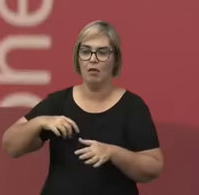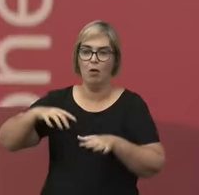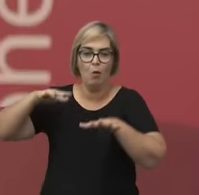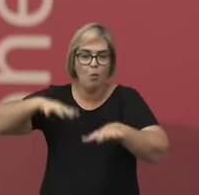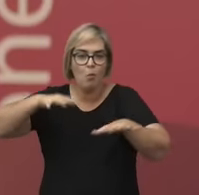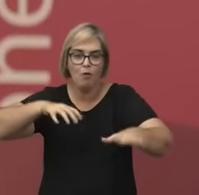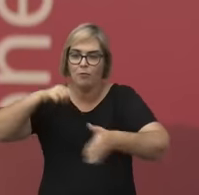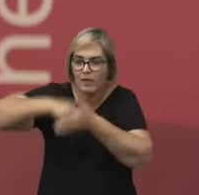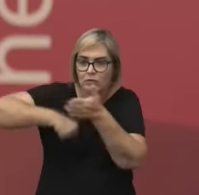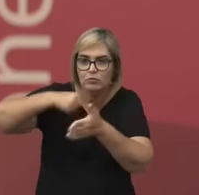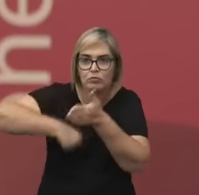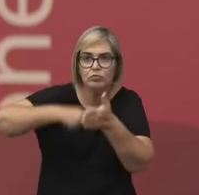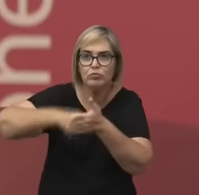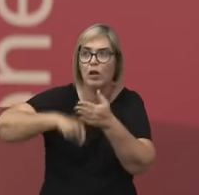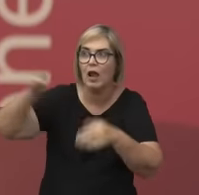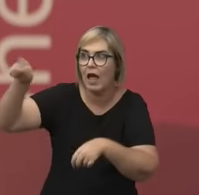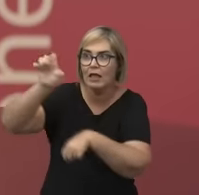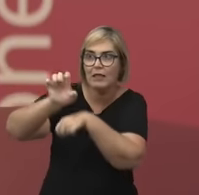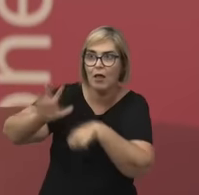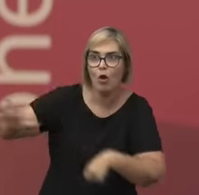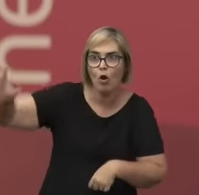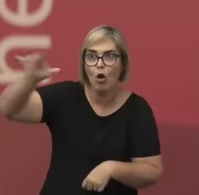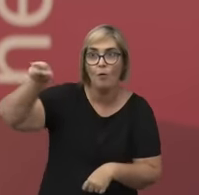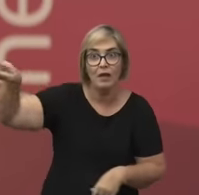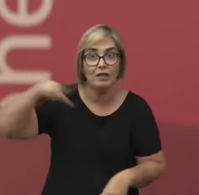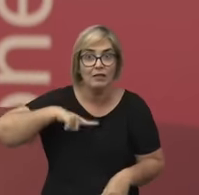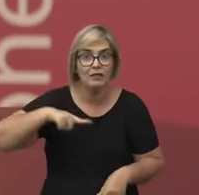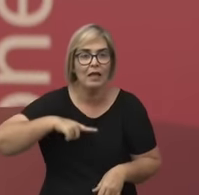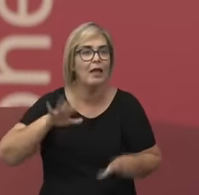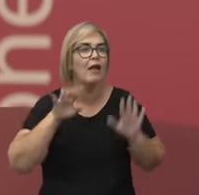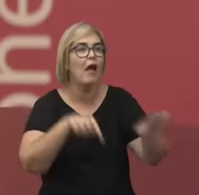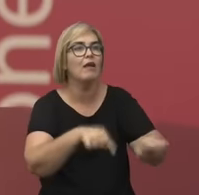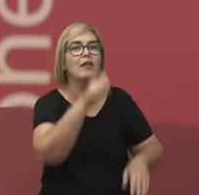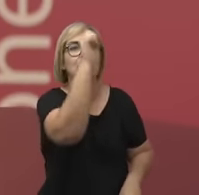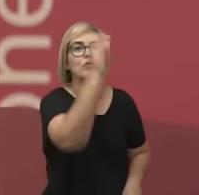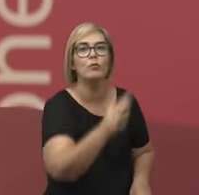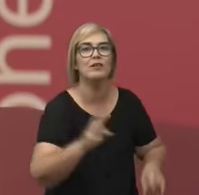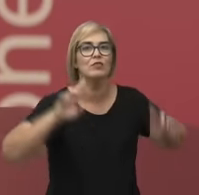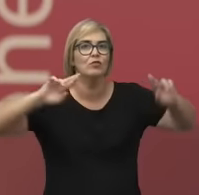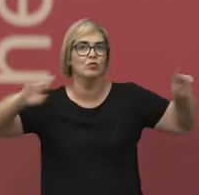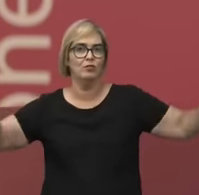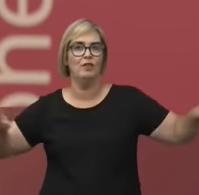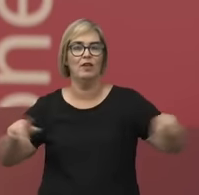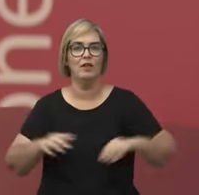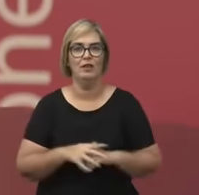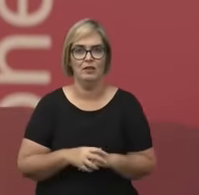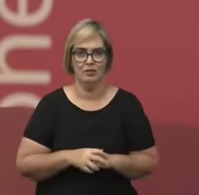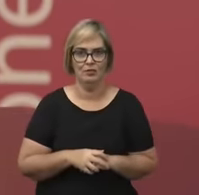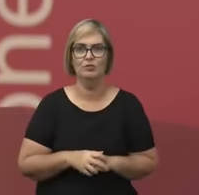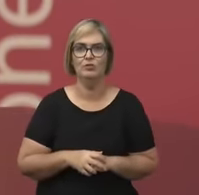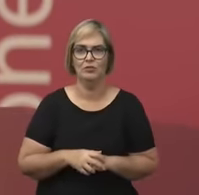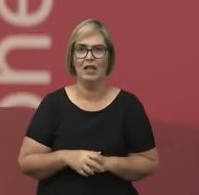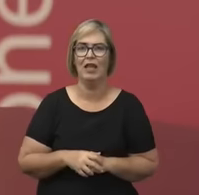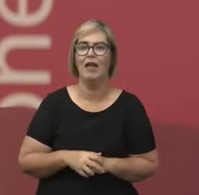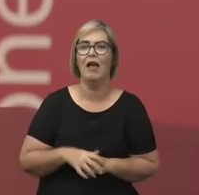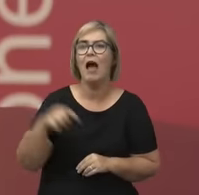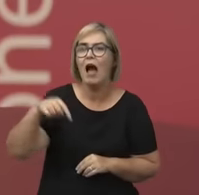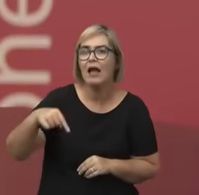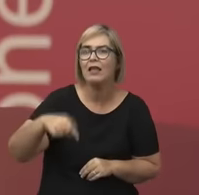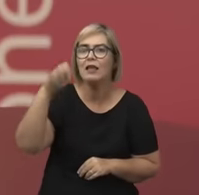acontece no Brasil, porque, afinal de contas, as ideias demoravam a chegar, mas essa busca por uma originalidade